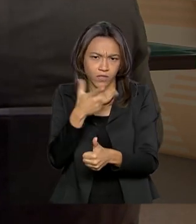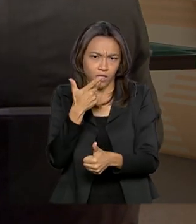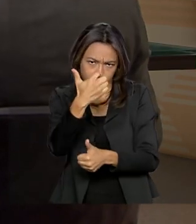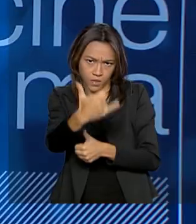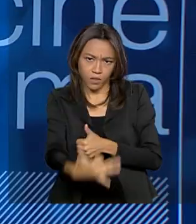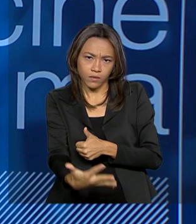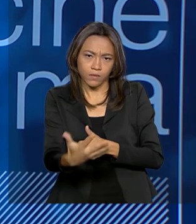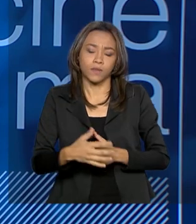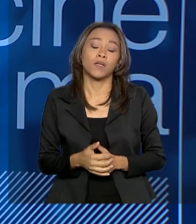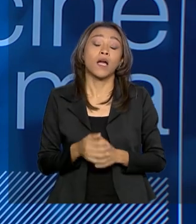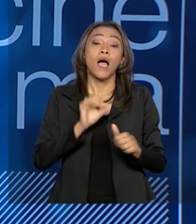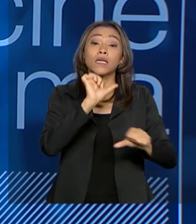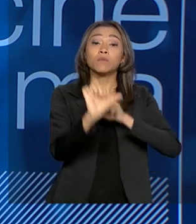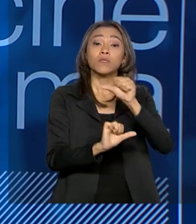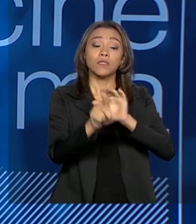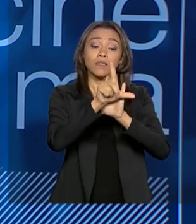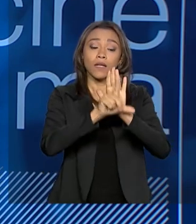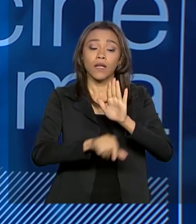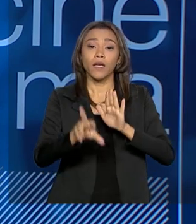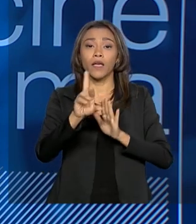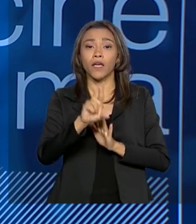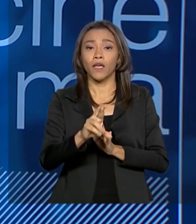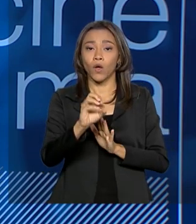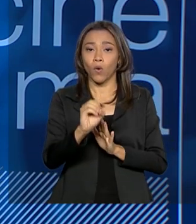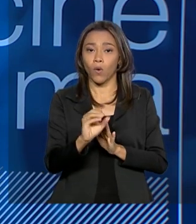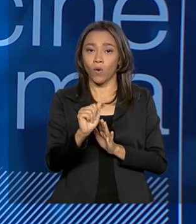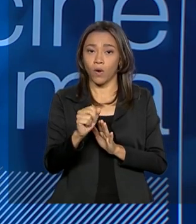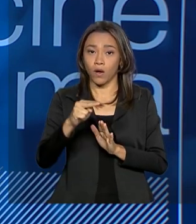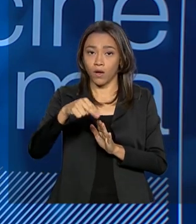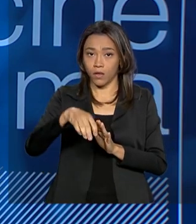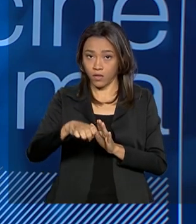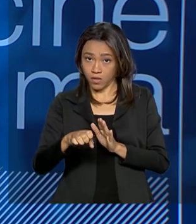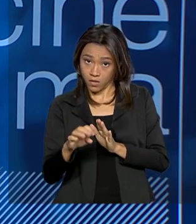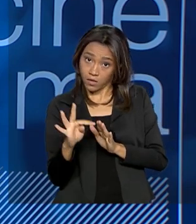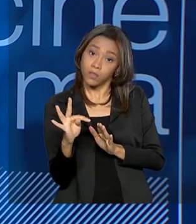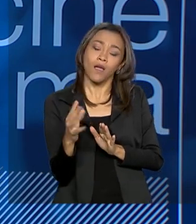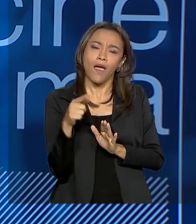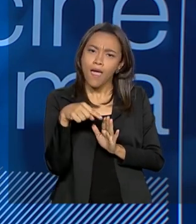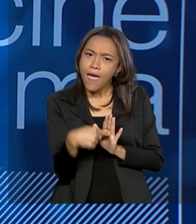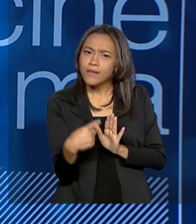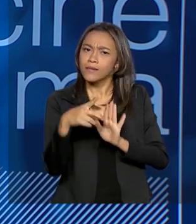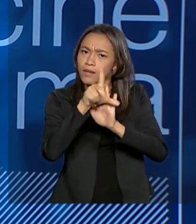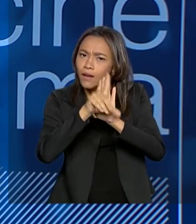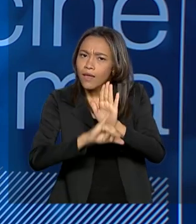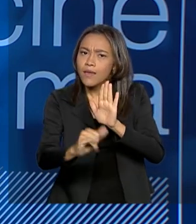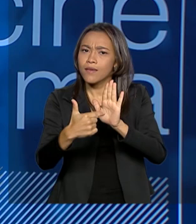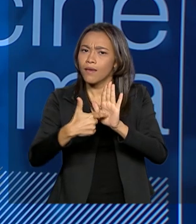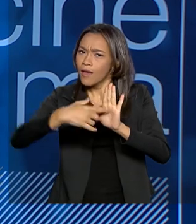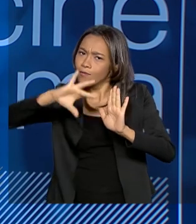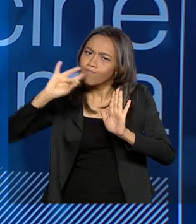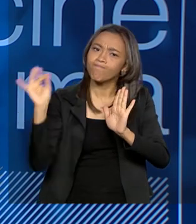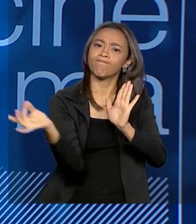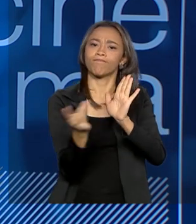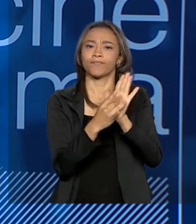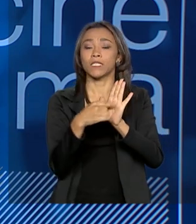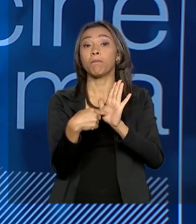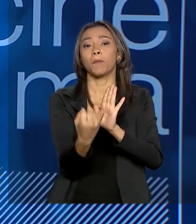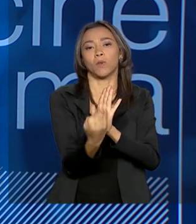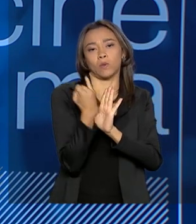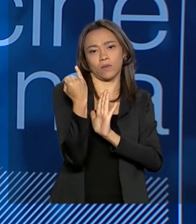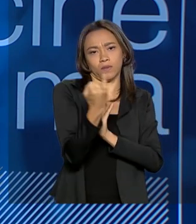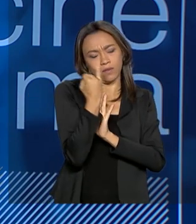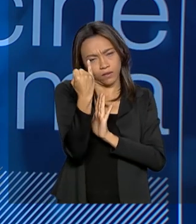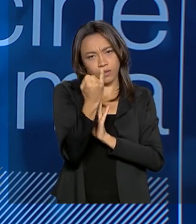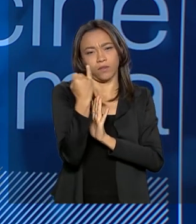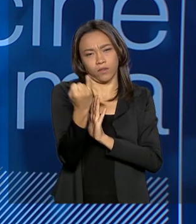As mudanças na Lei Rouanet... A Lei Rouanet, veja, é um mecanismo absolutamente legítimo e importante para a produção cultural